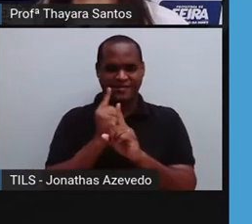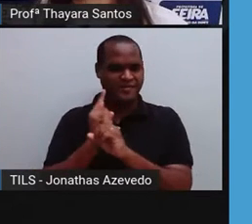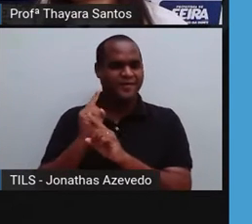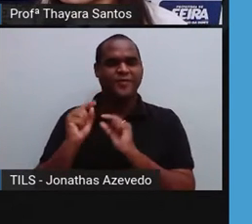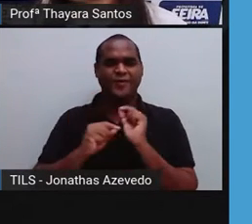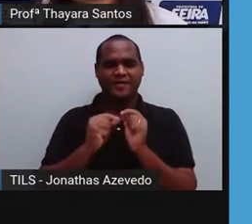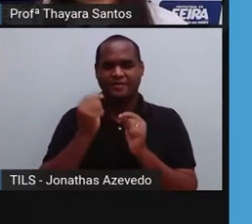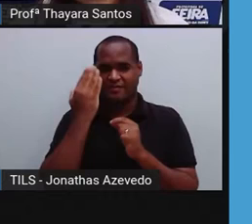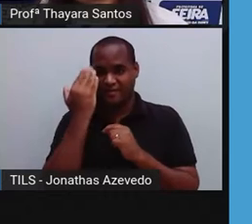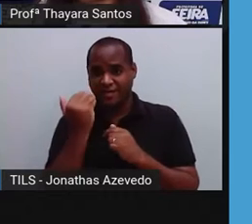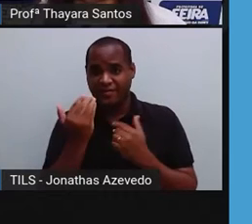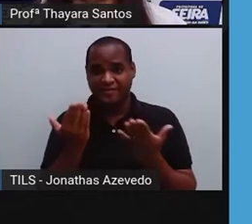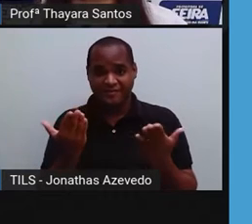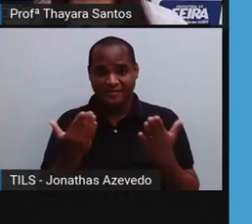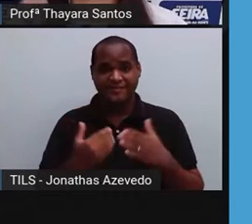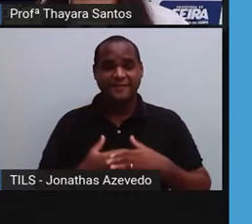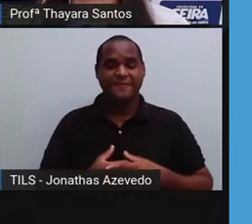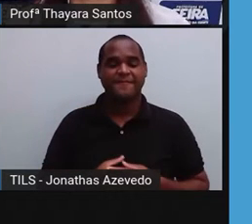Alguém sabe?